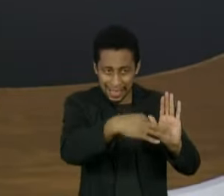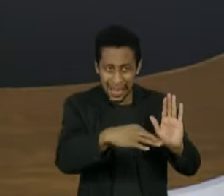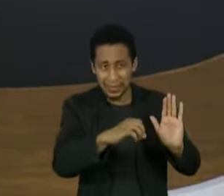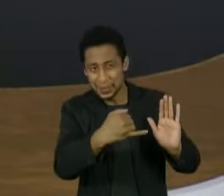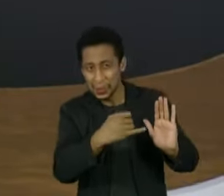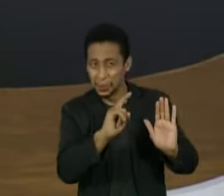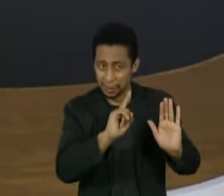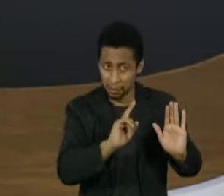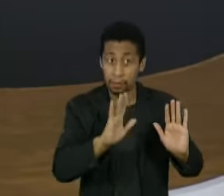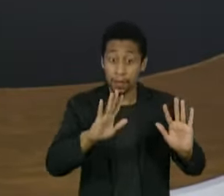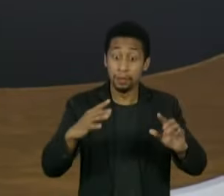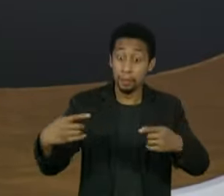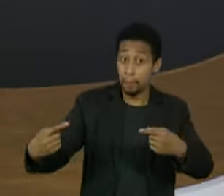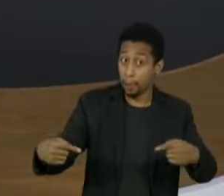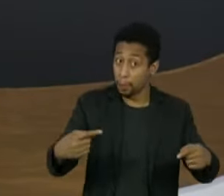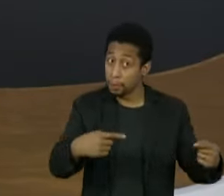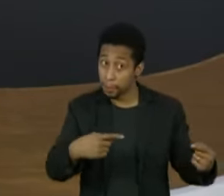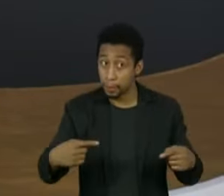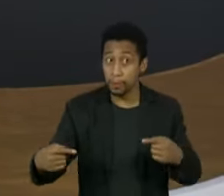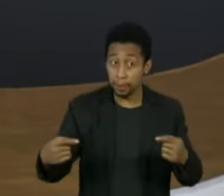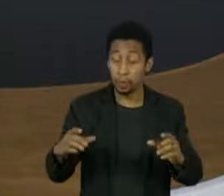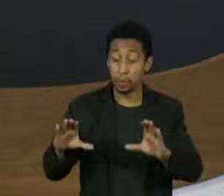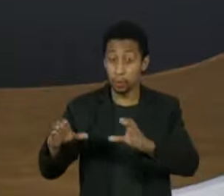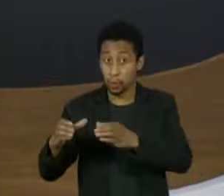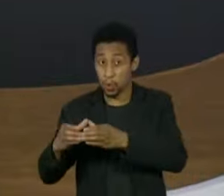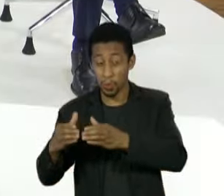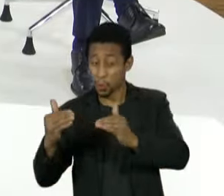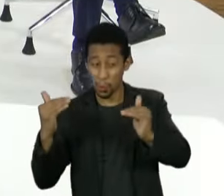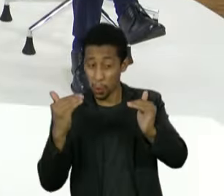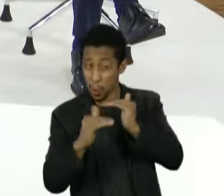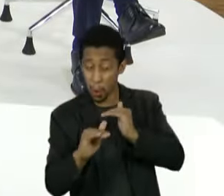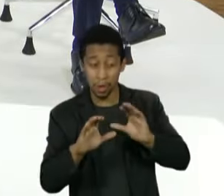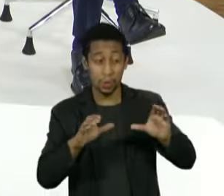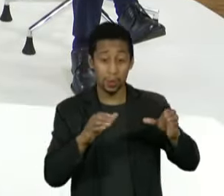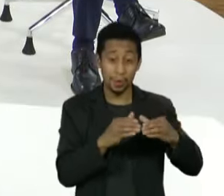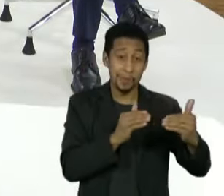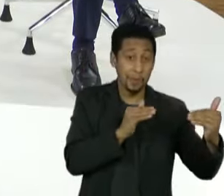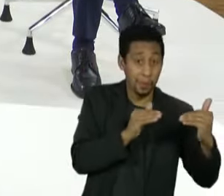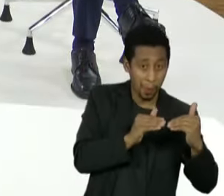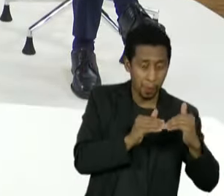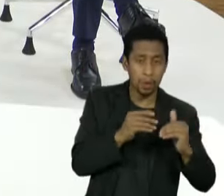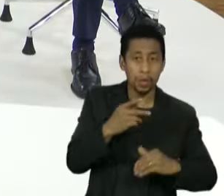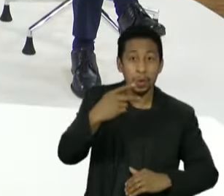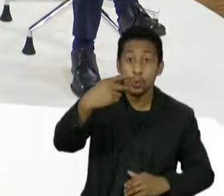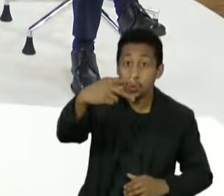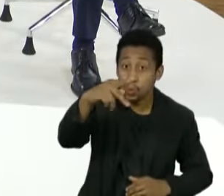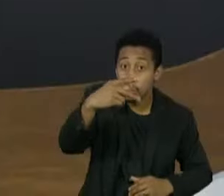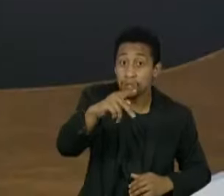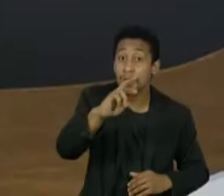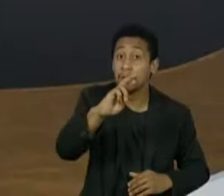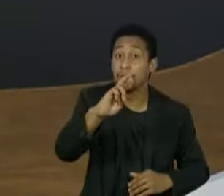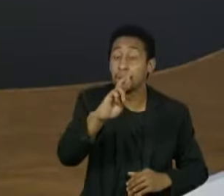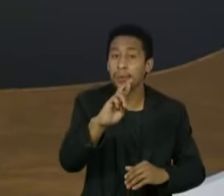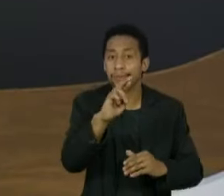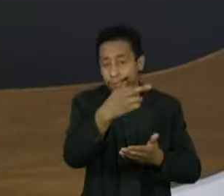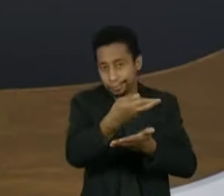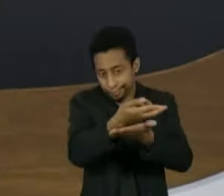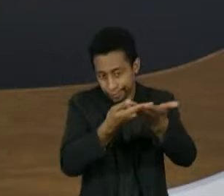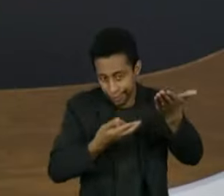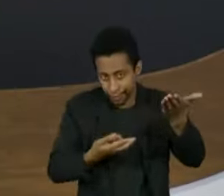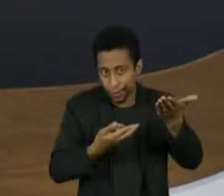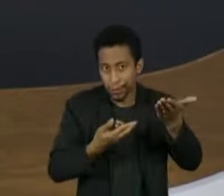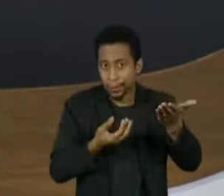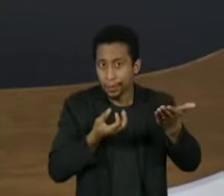que houve hoje, inclusive controvérsia, o senhor acha que o seu relatório pode acabar sendo o relatório final ou não é essa a sua